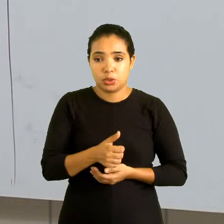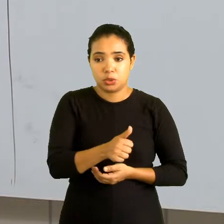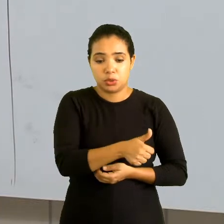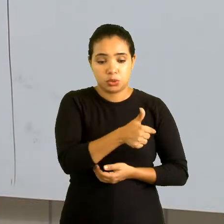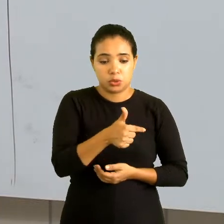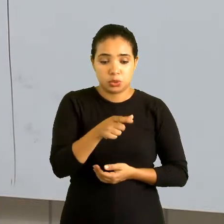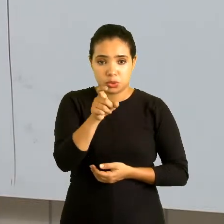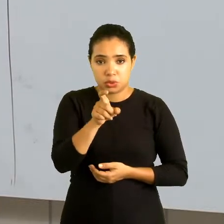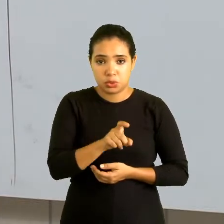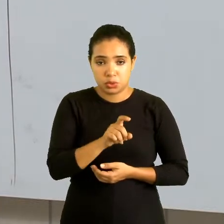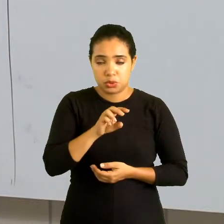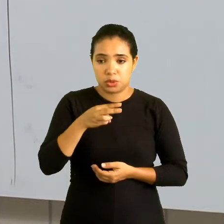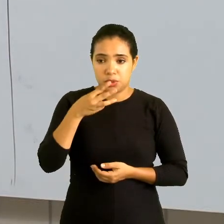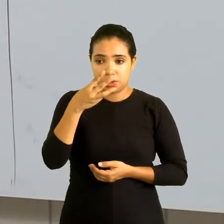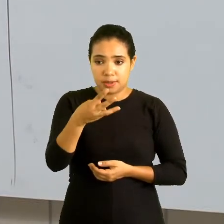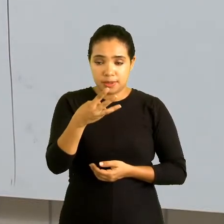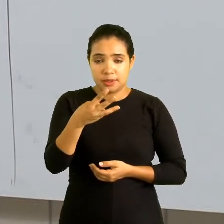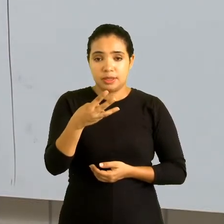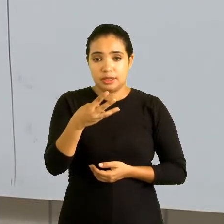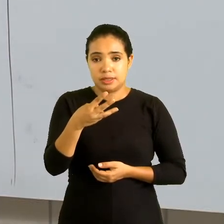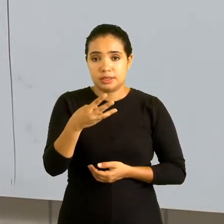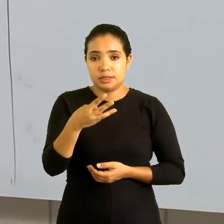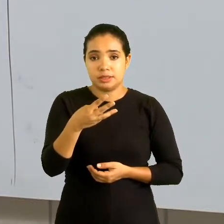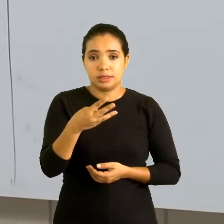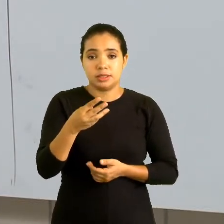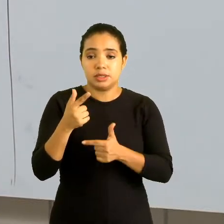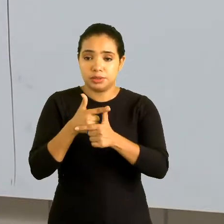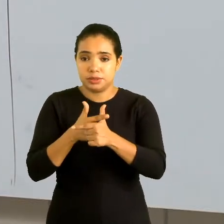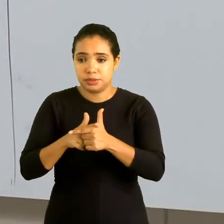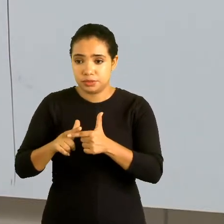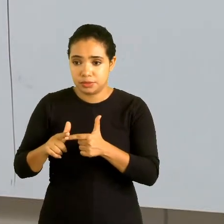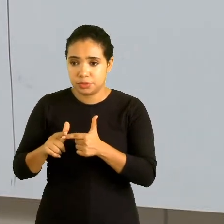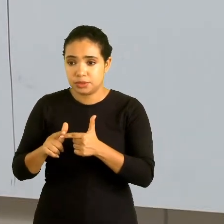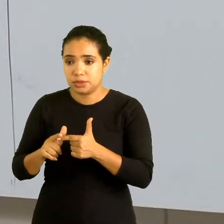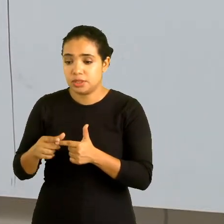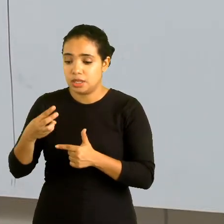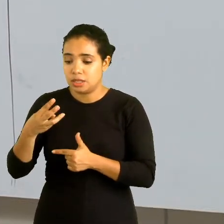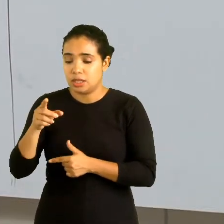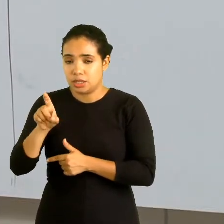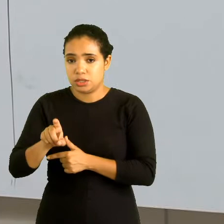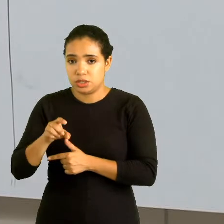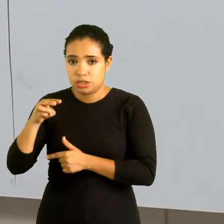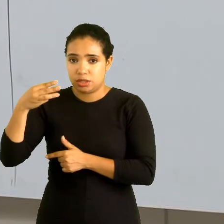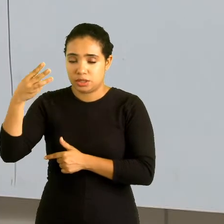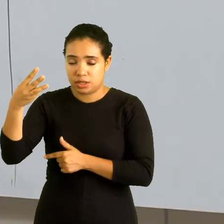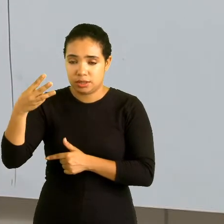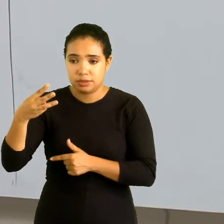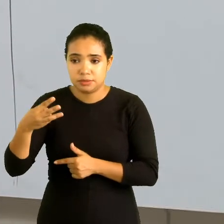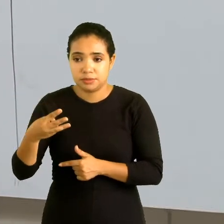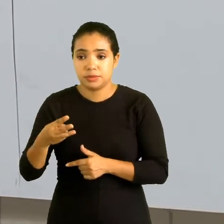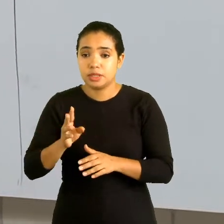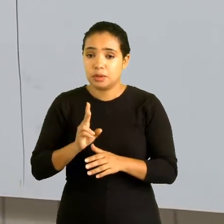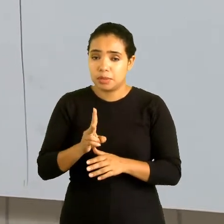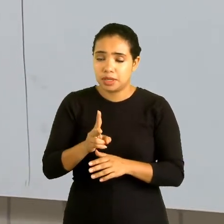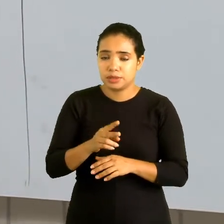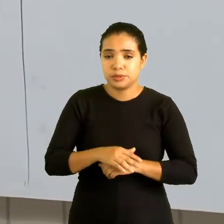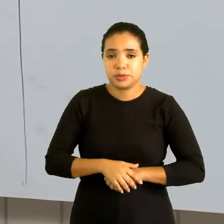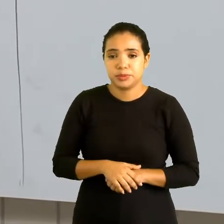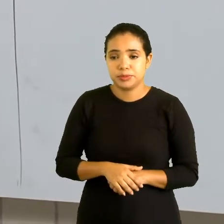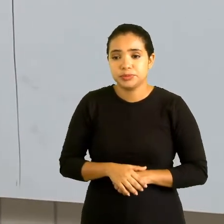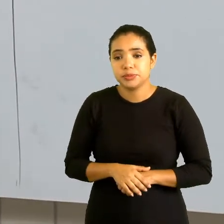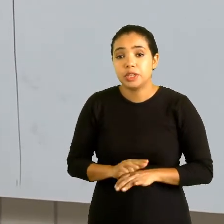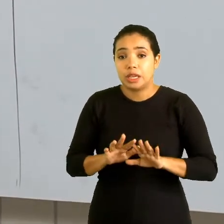12x elevado ao cubo, que vai ser dividido pelo 3x elevado ao cubo. E o procedimento é o mesmo.